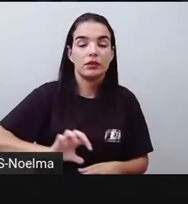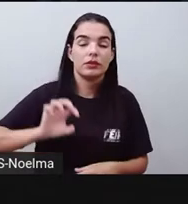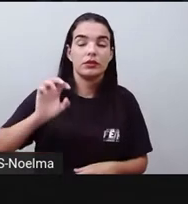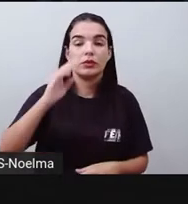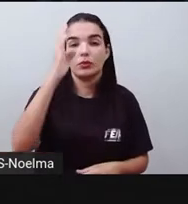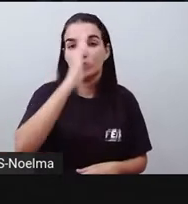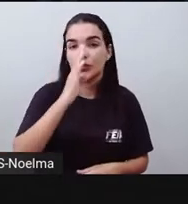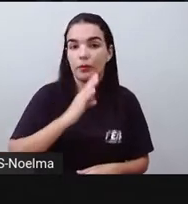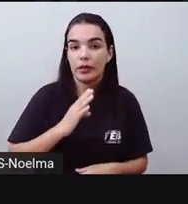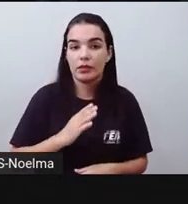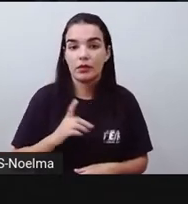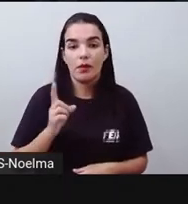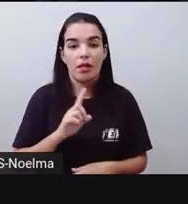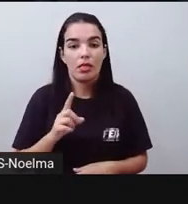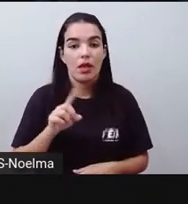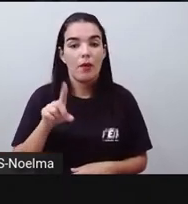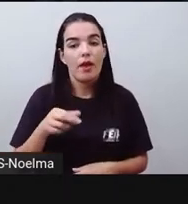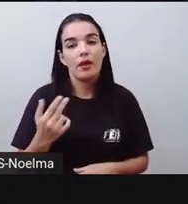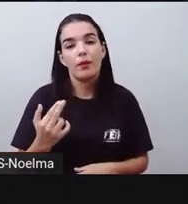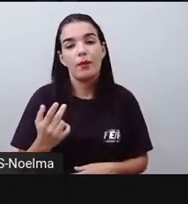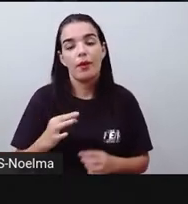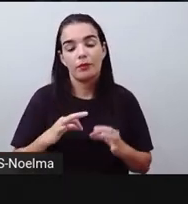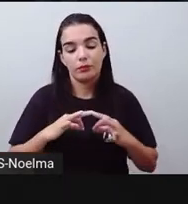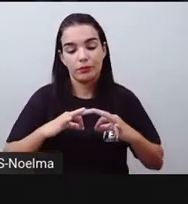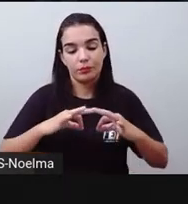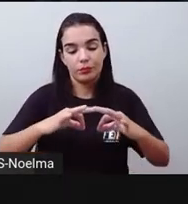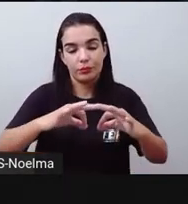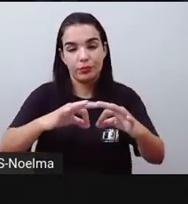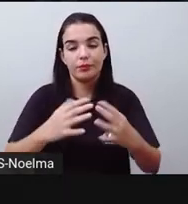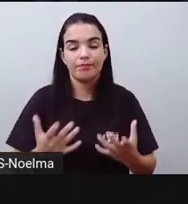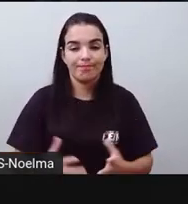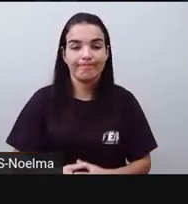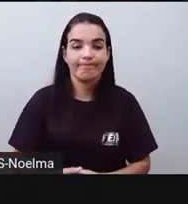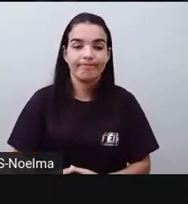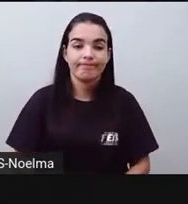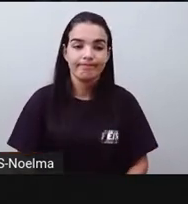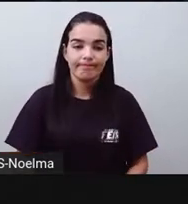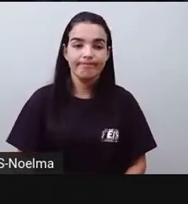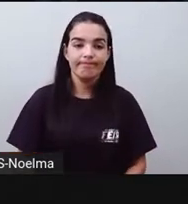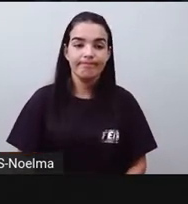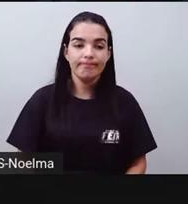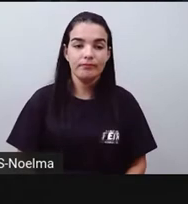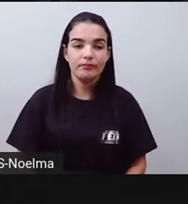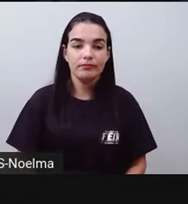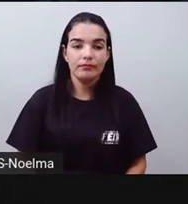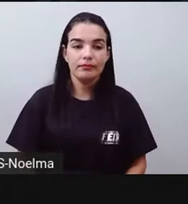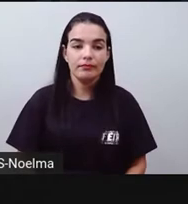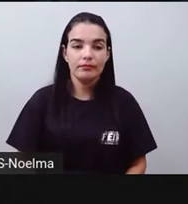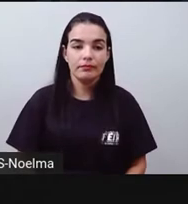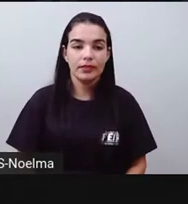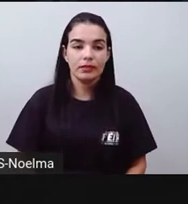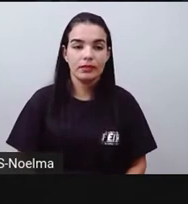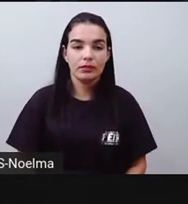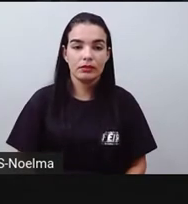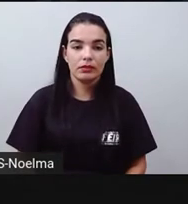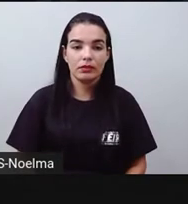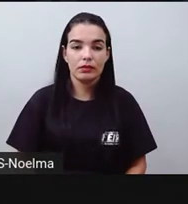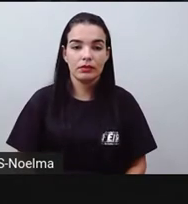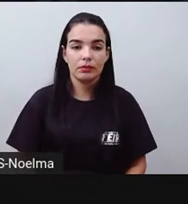Brasil, e não é o que acontece com outras formas de transporte, com outras vias de transporte.